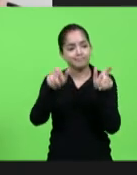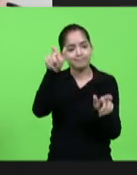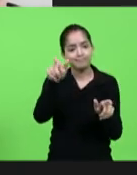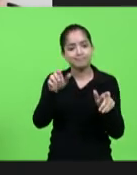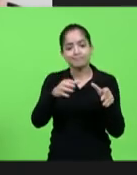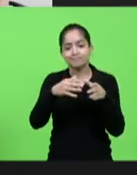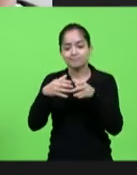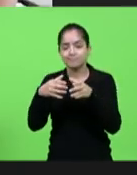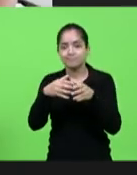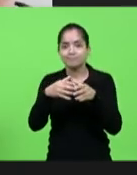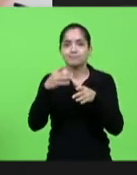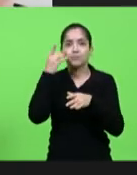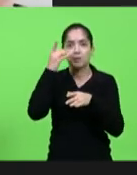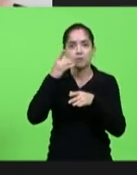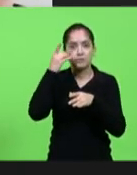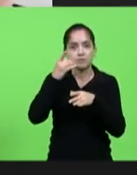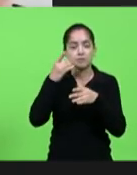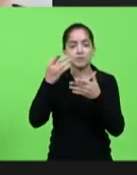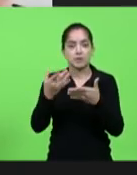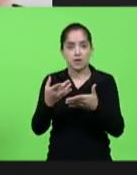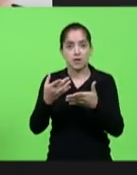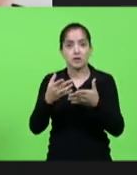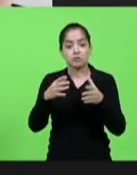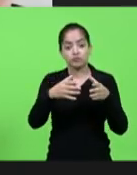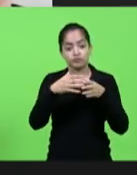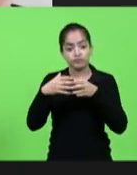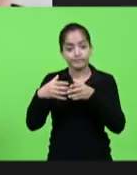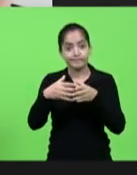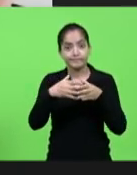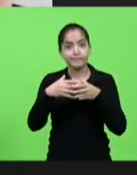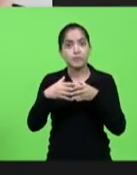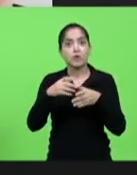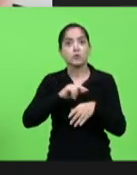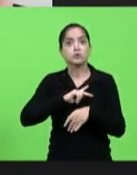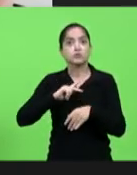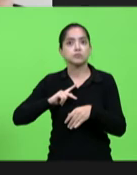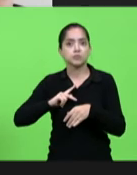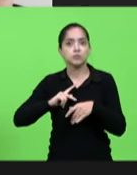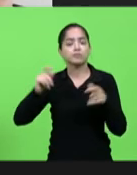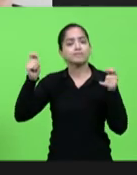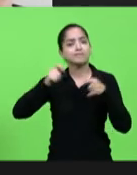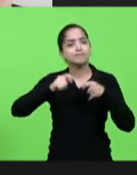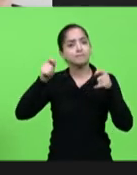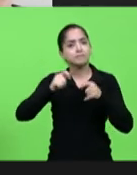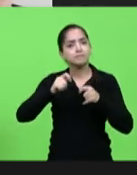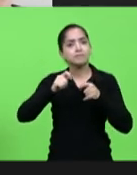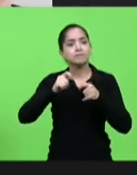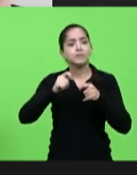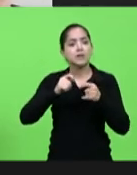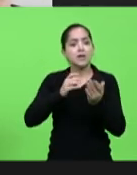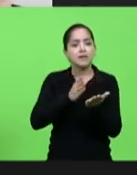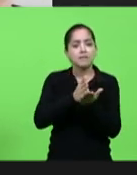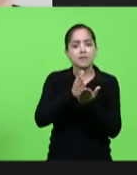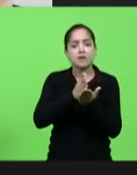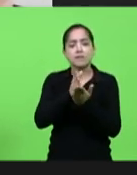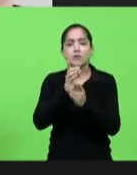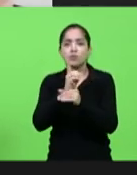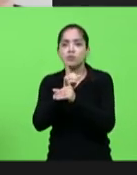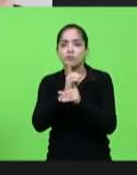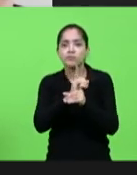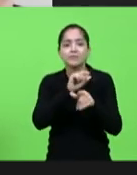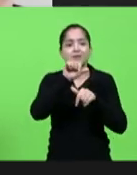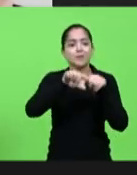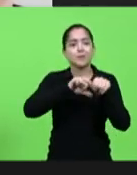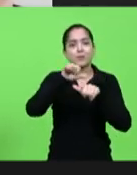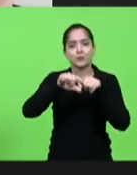parlamentares órgãos públicos para de fato darmos conta de encontrar caminhos para mudar essa realidade